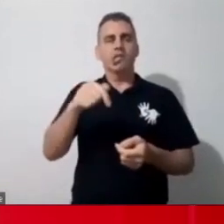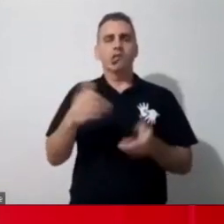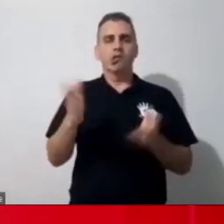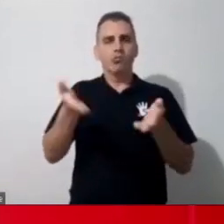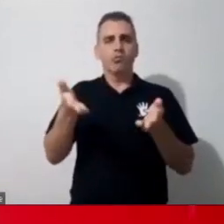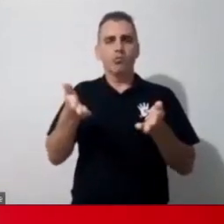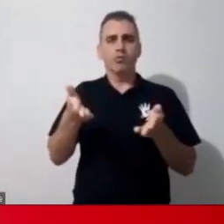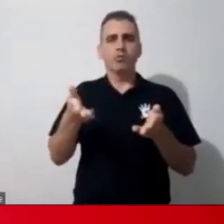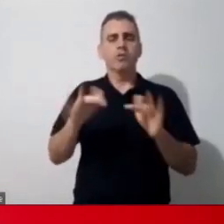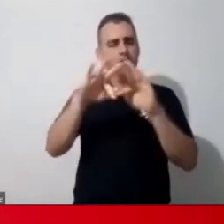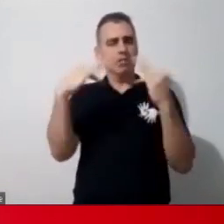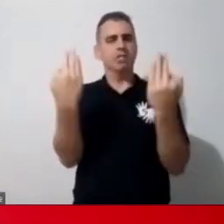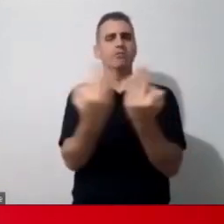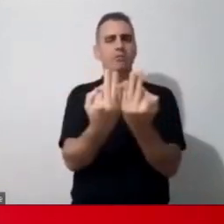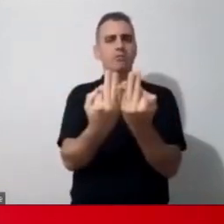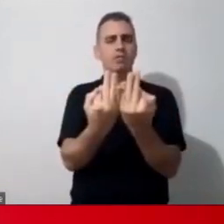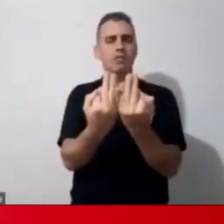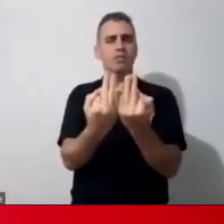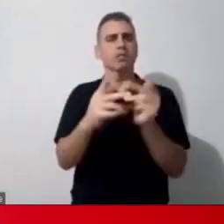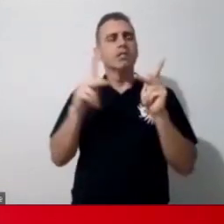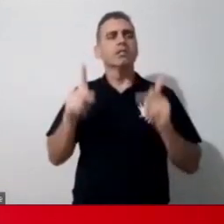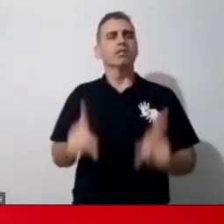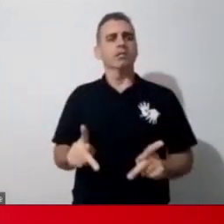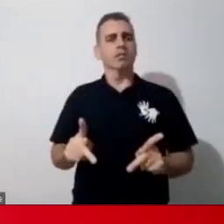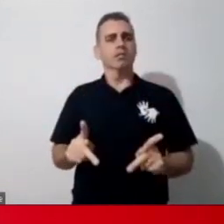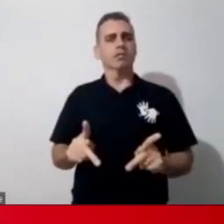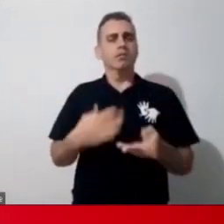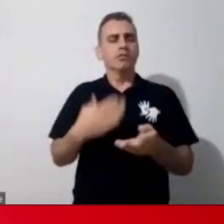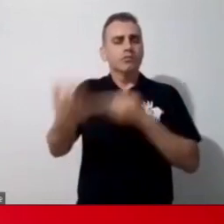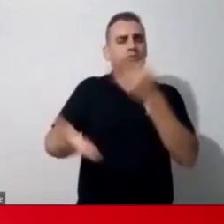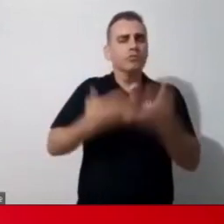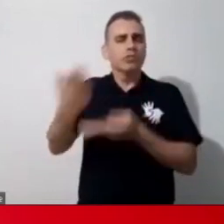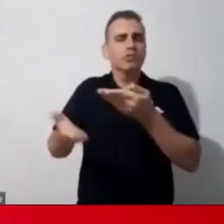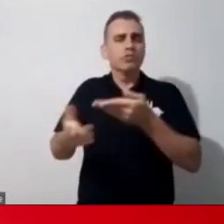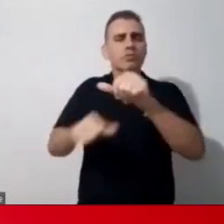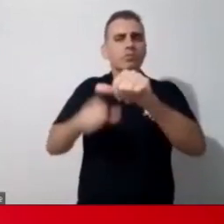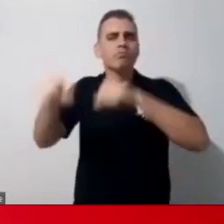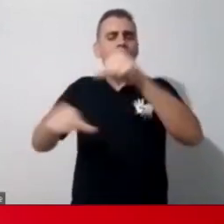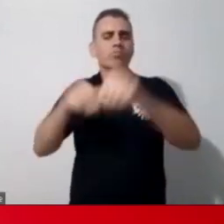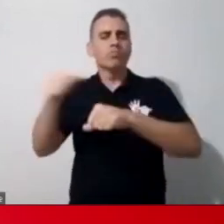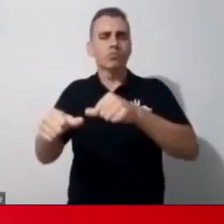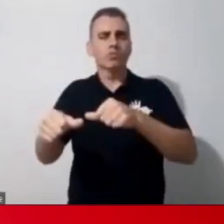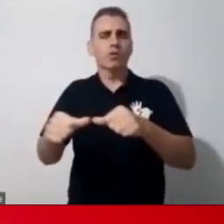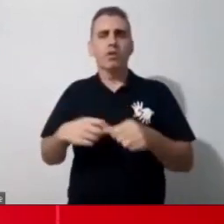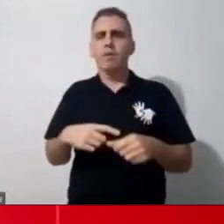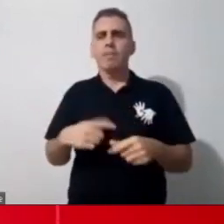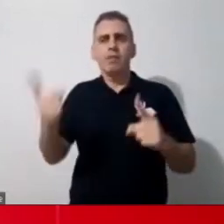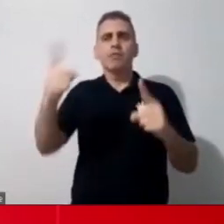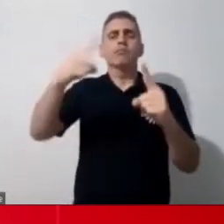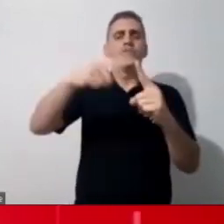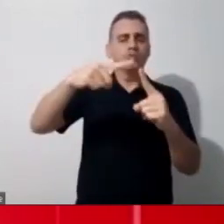com o objetivo de contribuir, de tocar, de trocar, de dizer, eu não concordo, eu concordo,